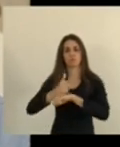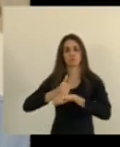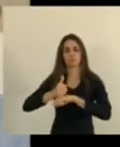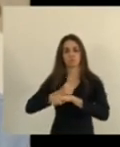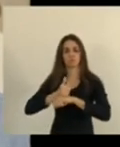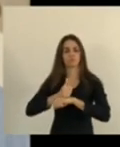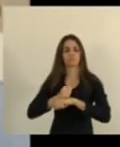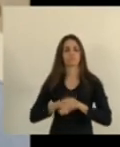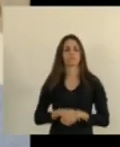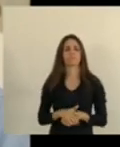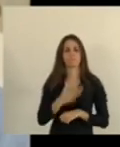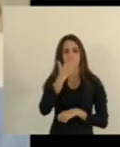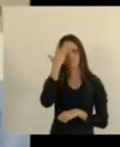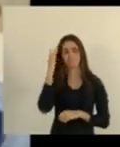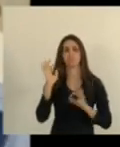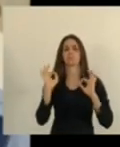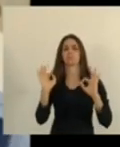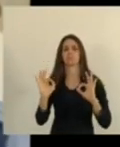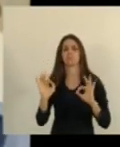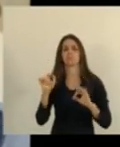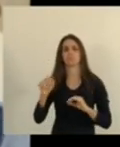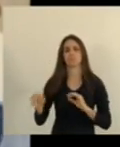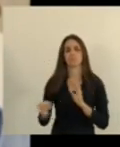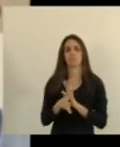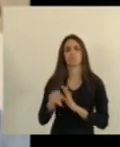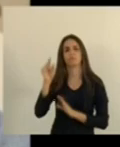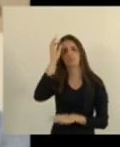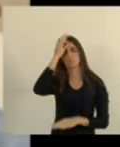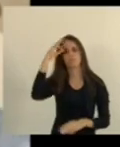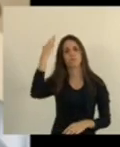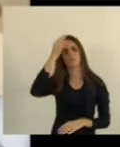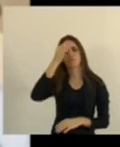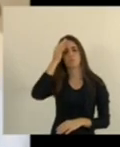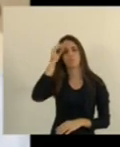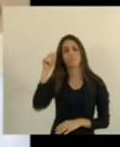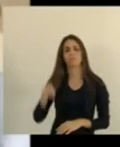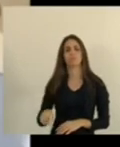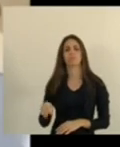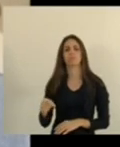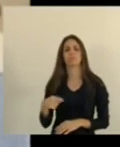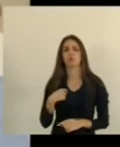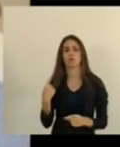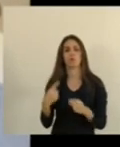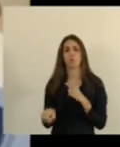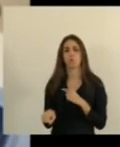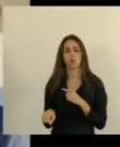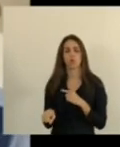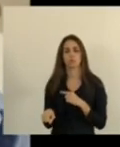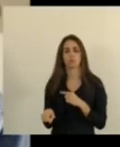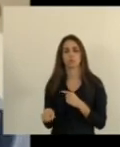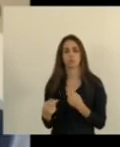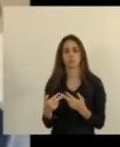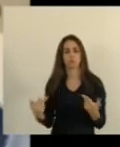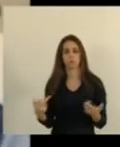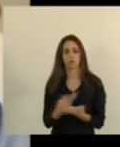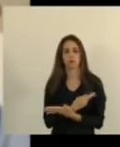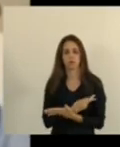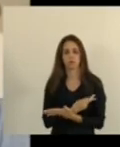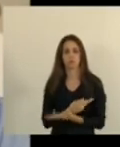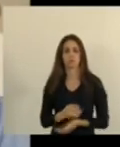gente fantástica criada aqui no espírito santo que não concordam com uma situação como essa